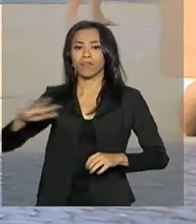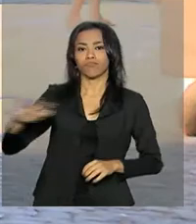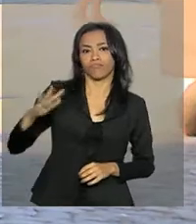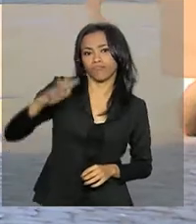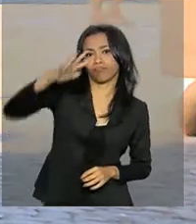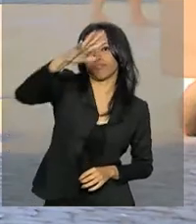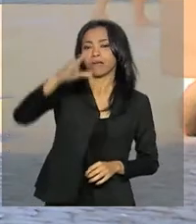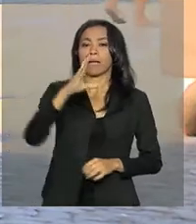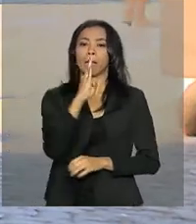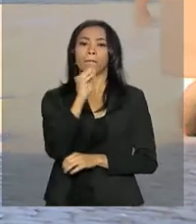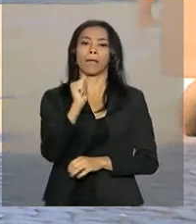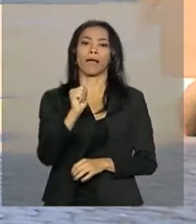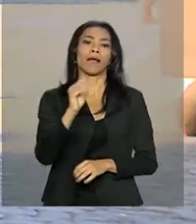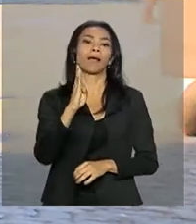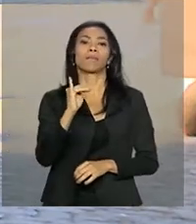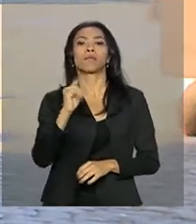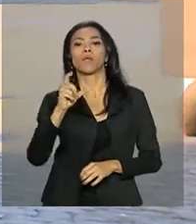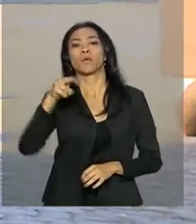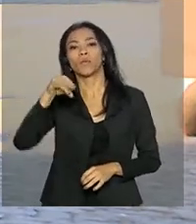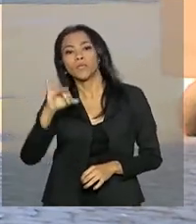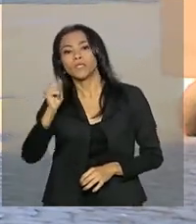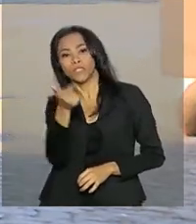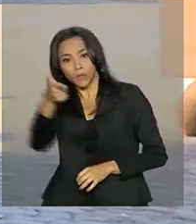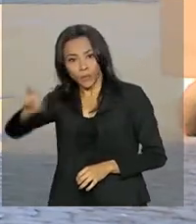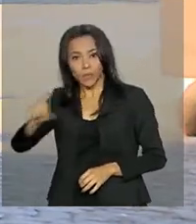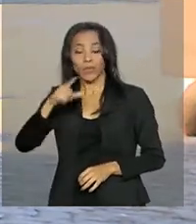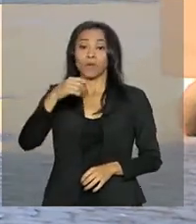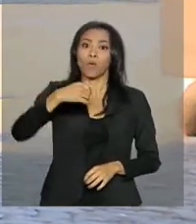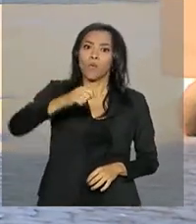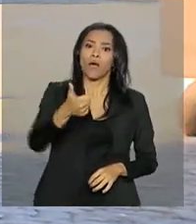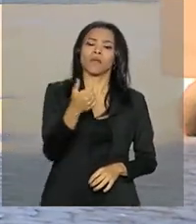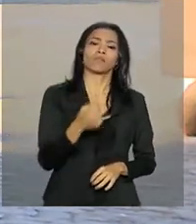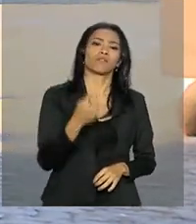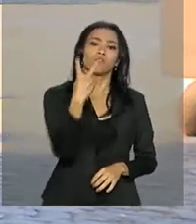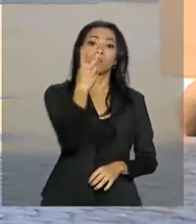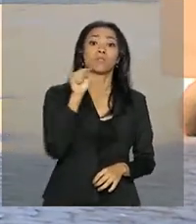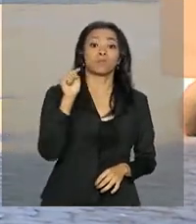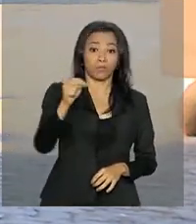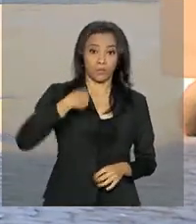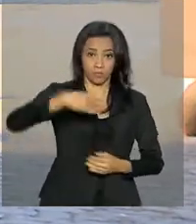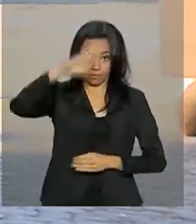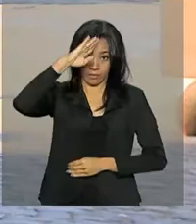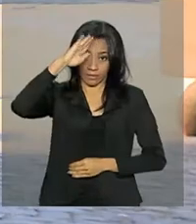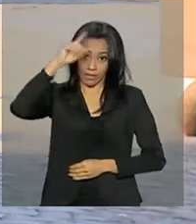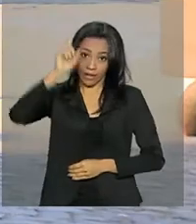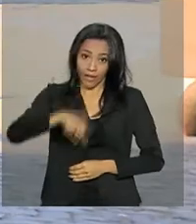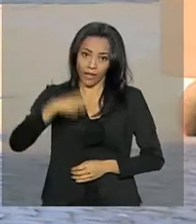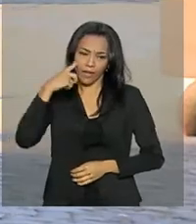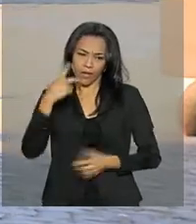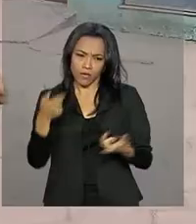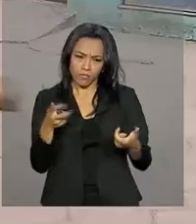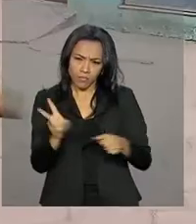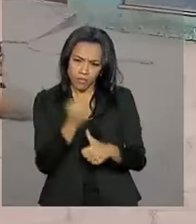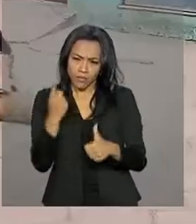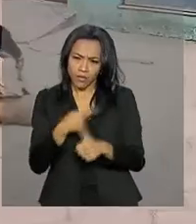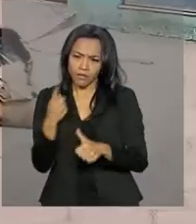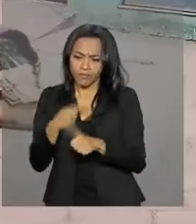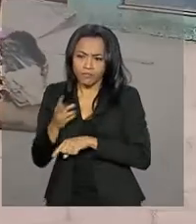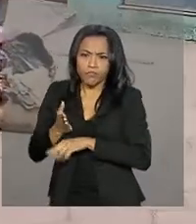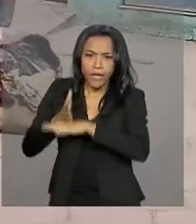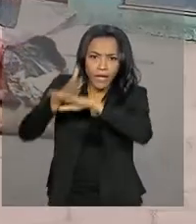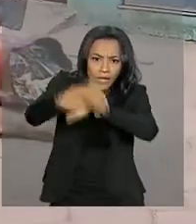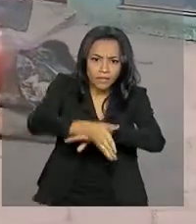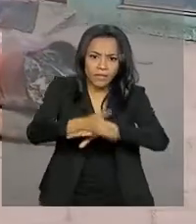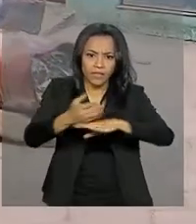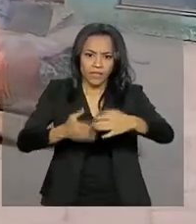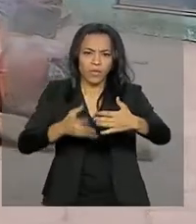Chapéu Mangueira conta com quase 2 mil militares. É feito o cerco da comunidade, a estabilização da área e a retirada de